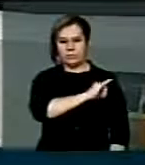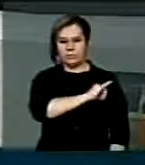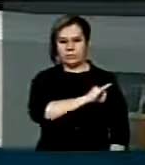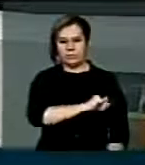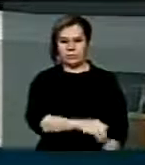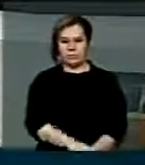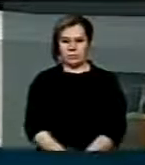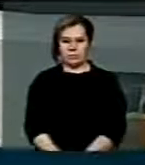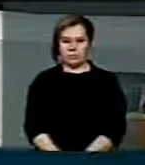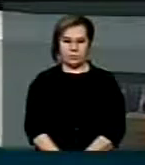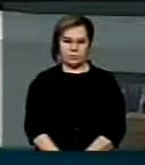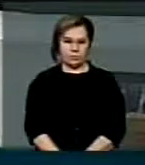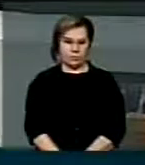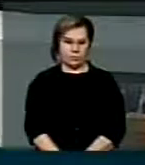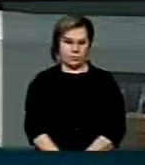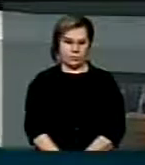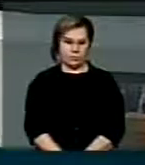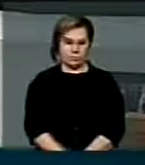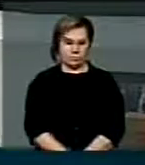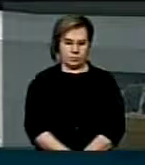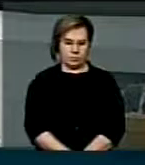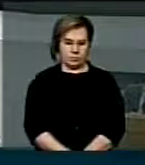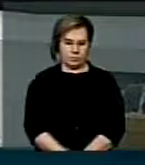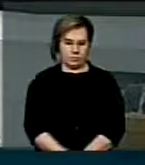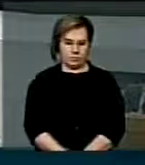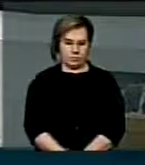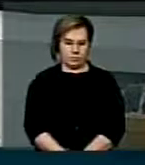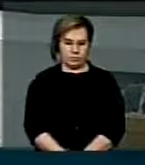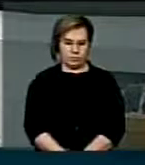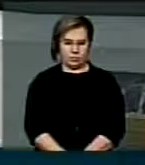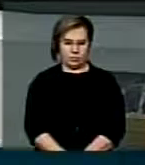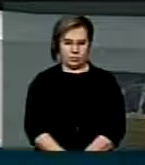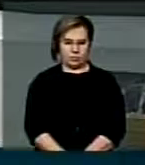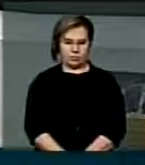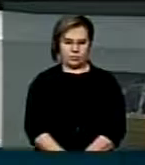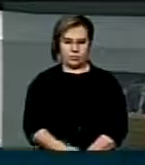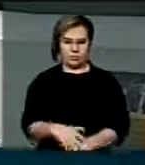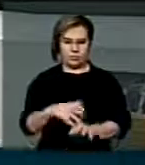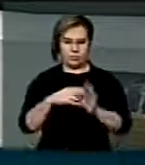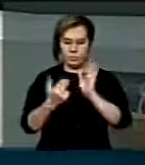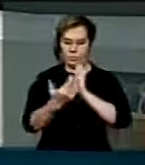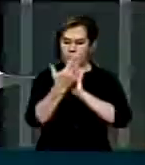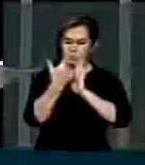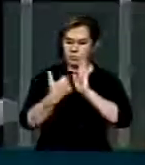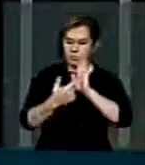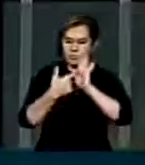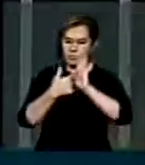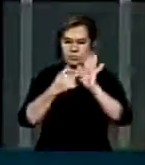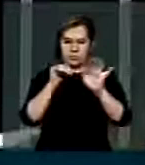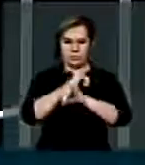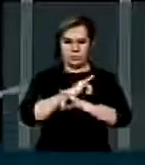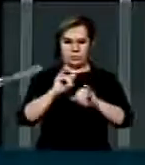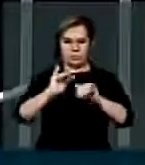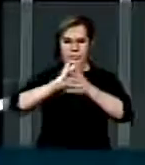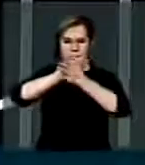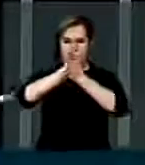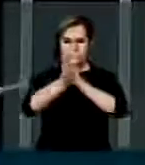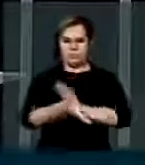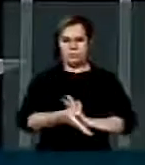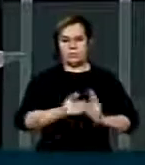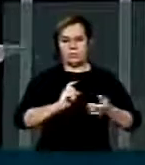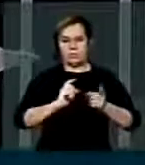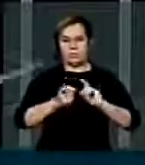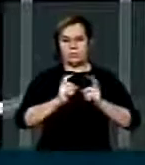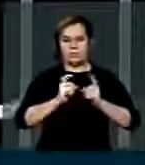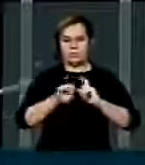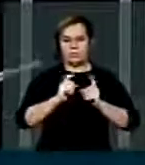Peço um minuto lá, Presidente. Uma rápida radiografia em números do que é o desastre da administração